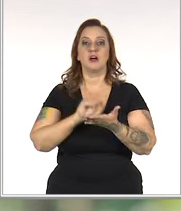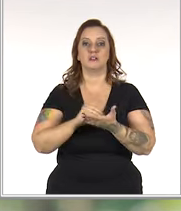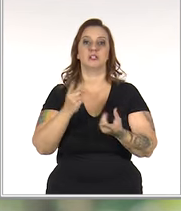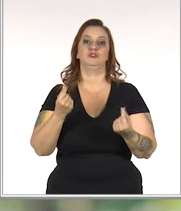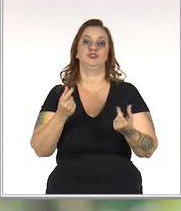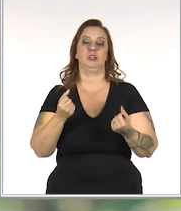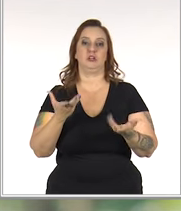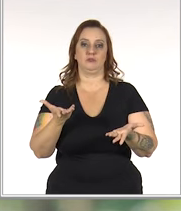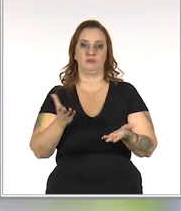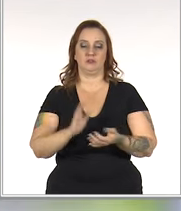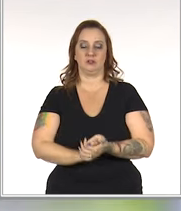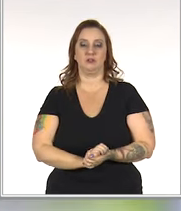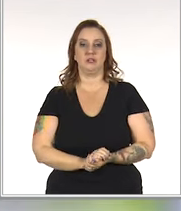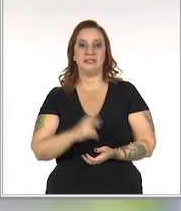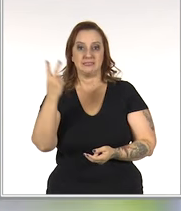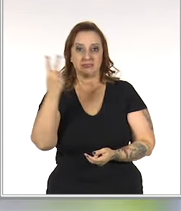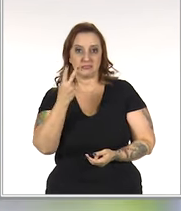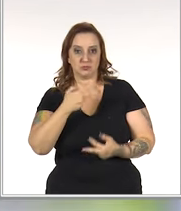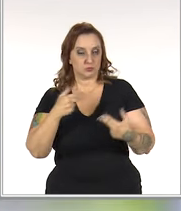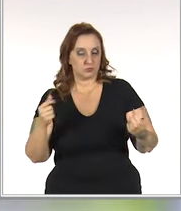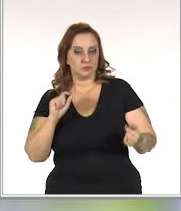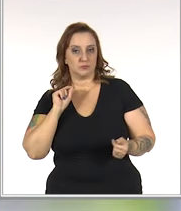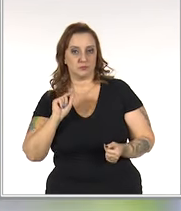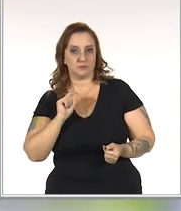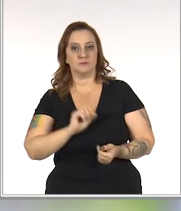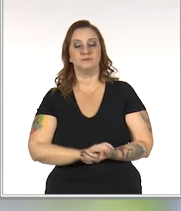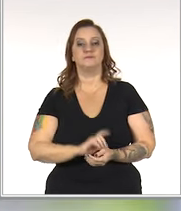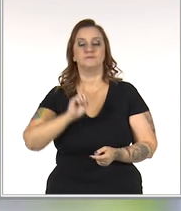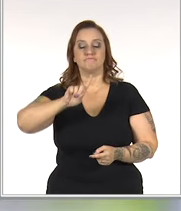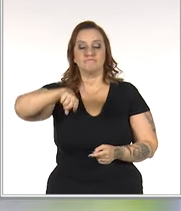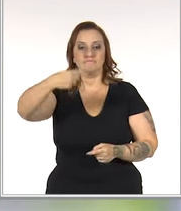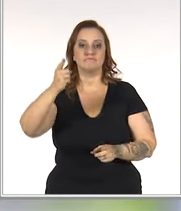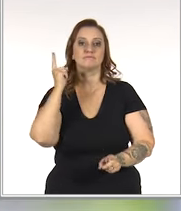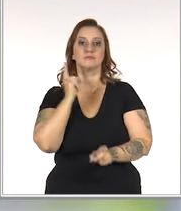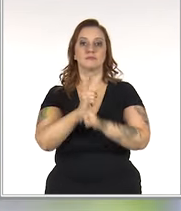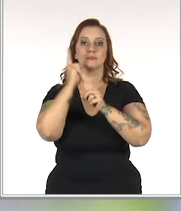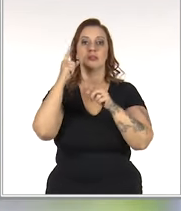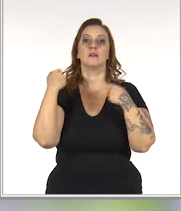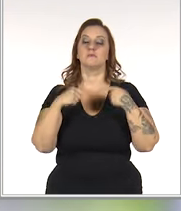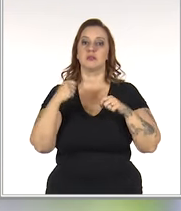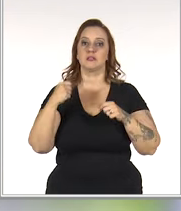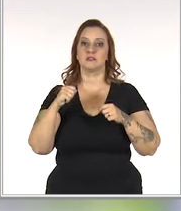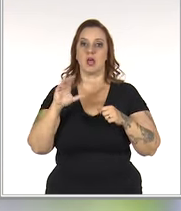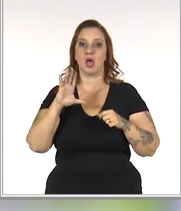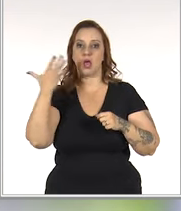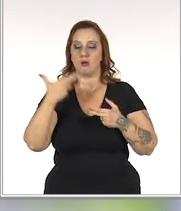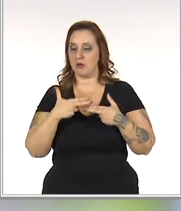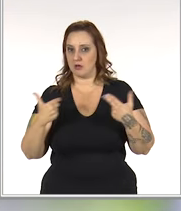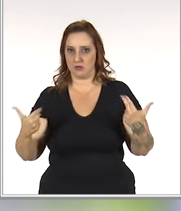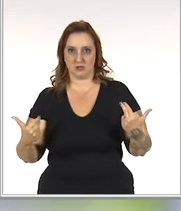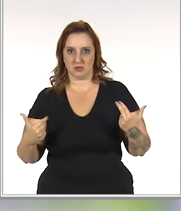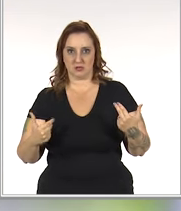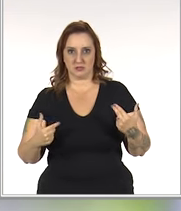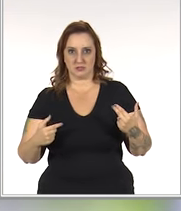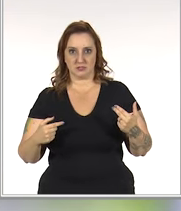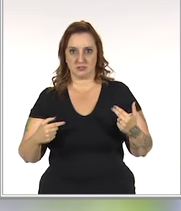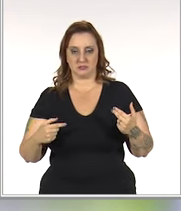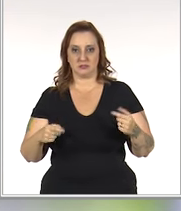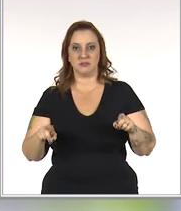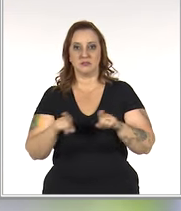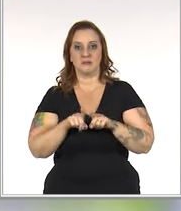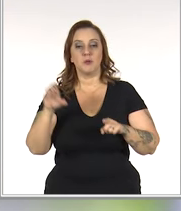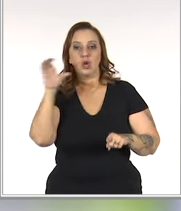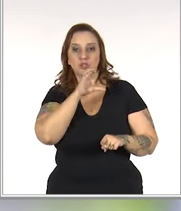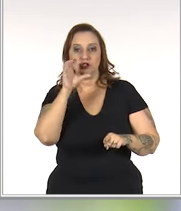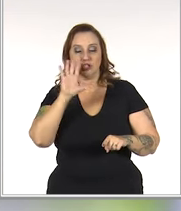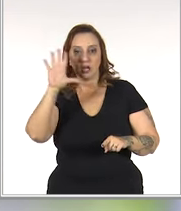de caixa. Segunda questão, após identificar, eu tenho que tomar medidas pontuais